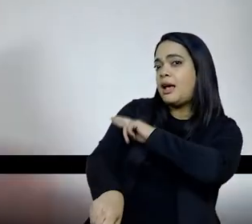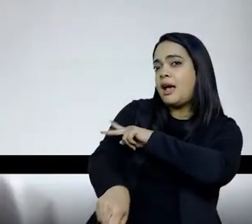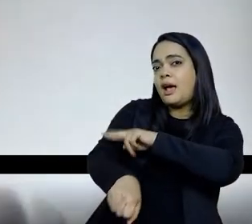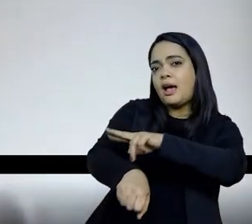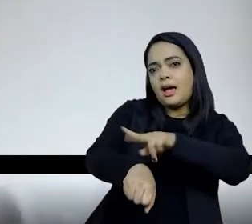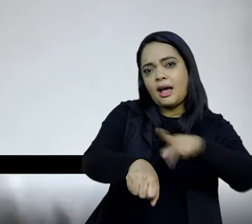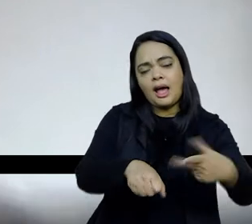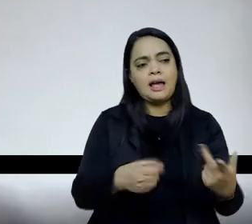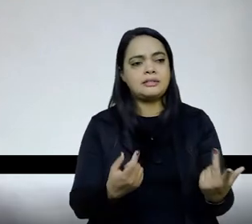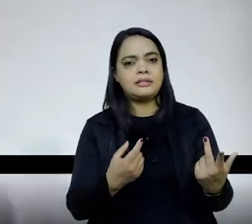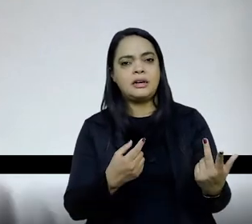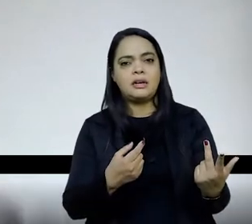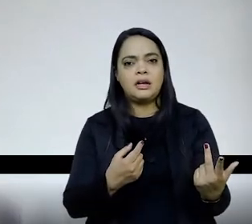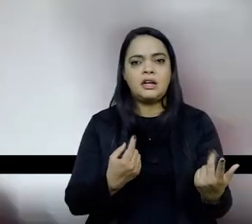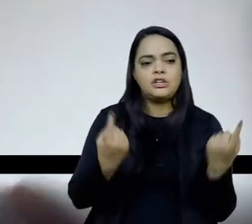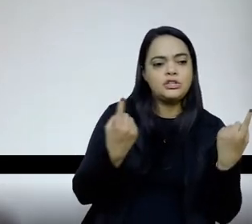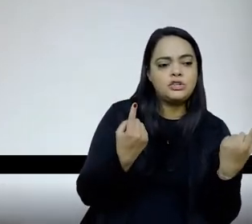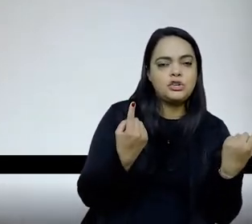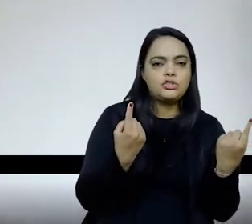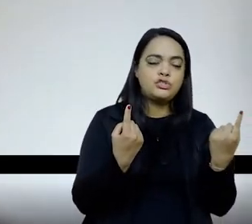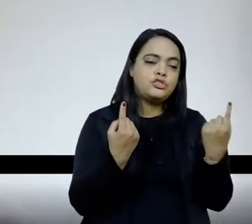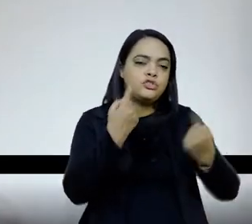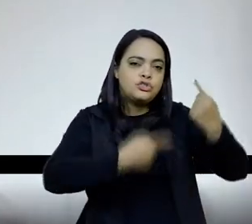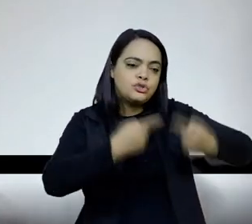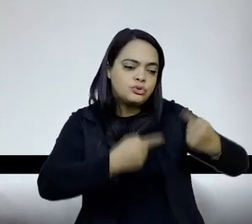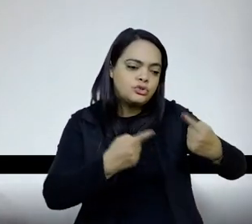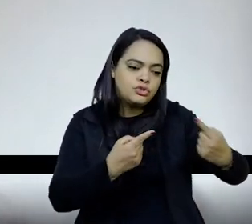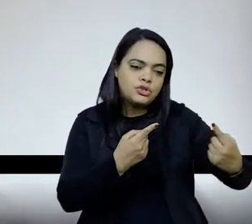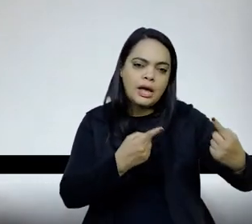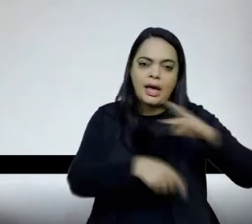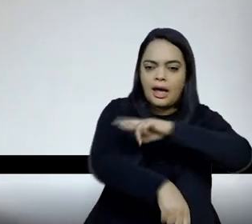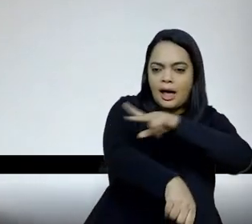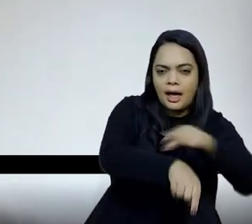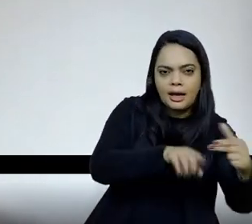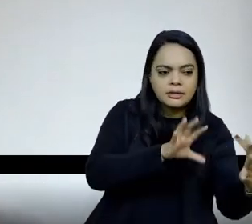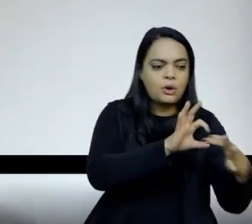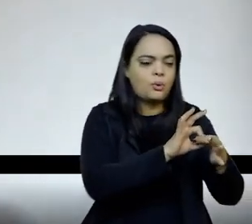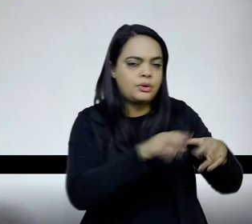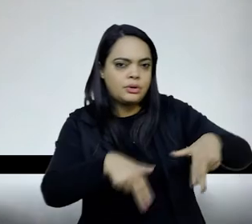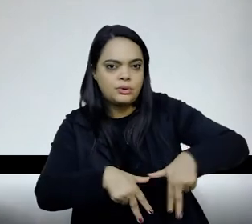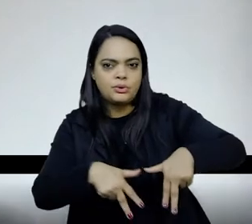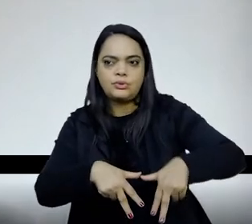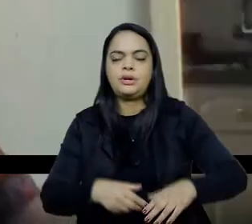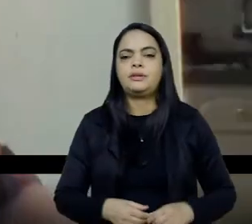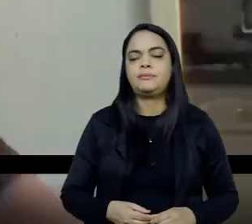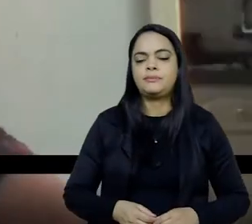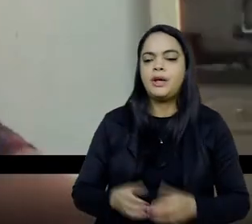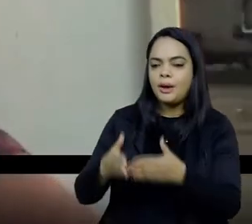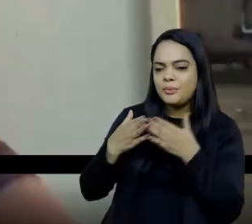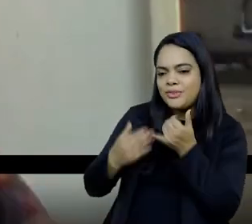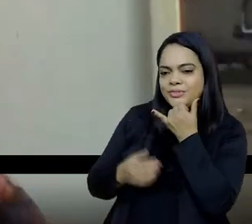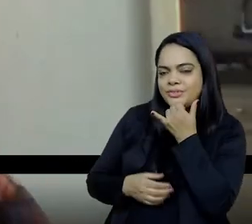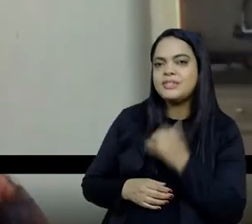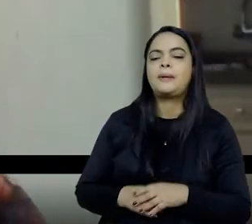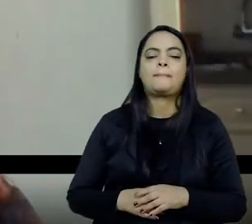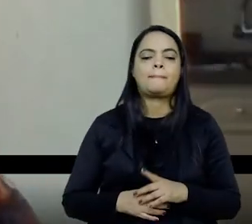cruzamento com gênero, quer dizer, esse nosso exercício contínuo. No caso, aí voltando... Nós